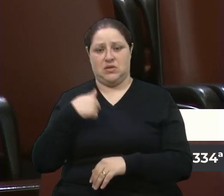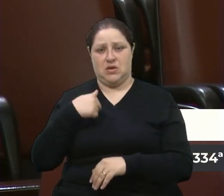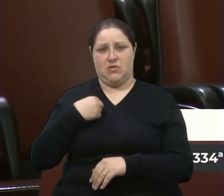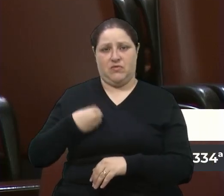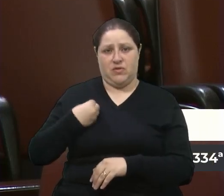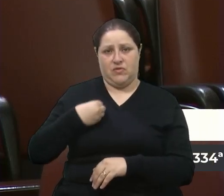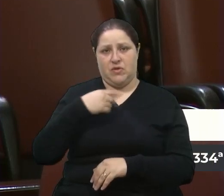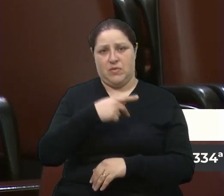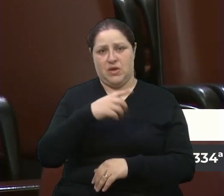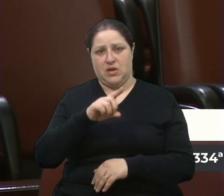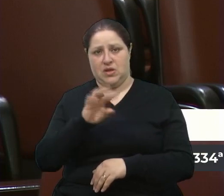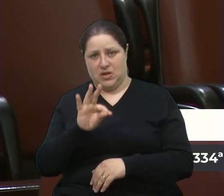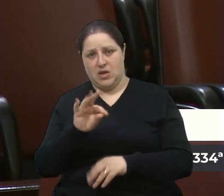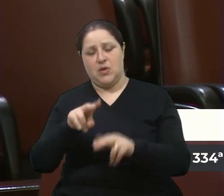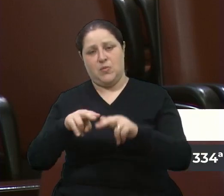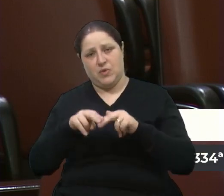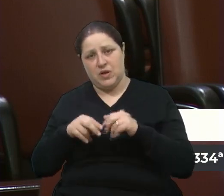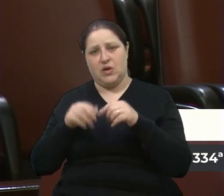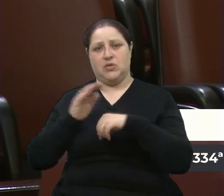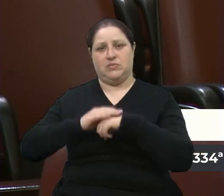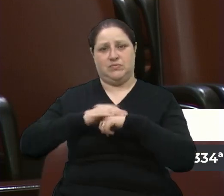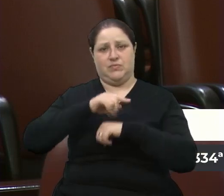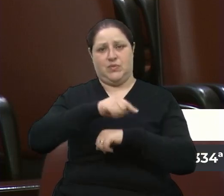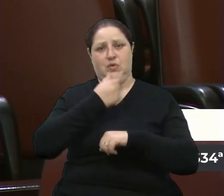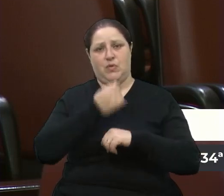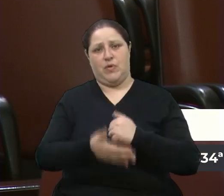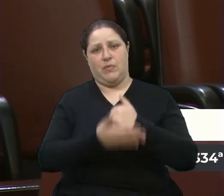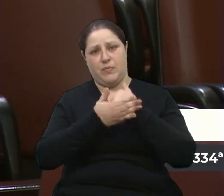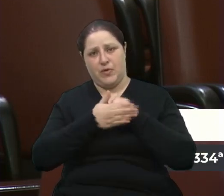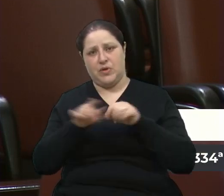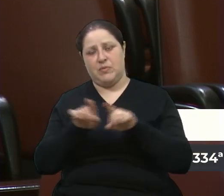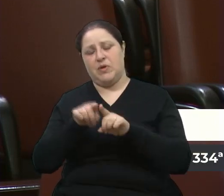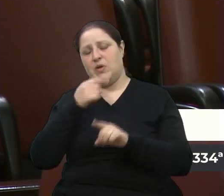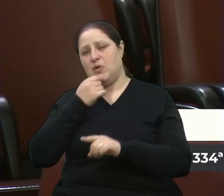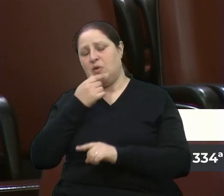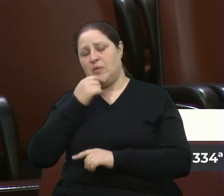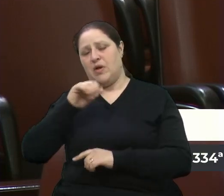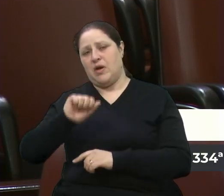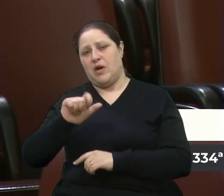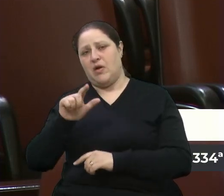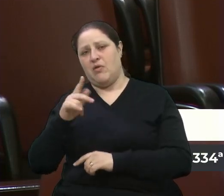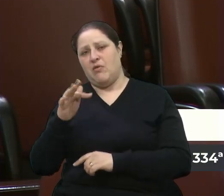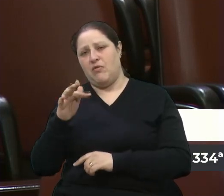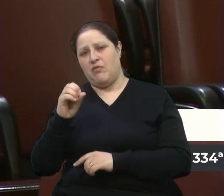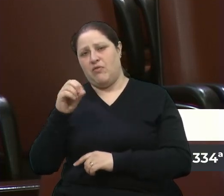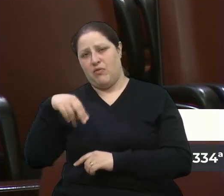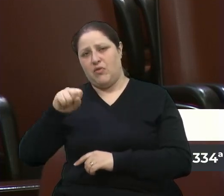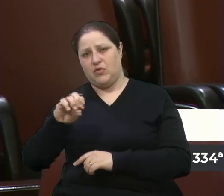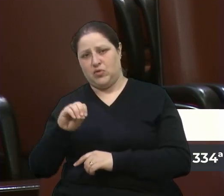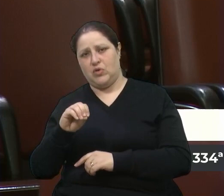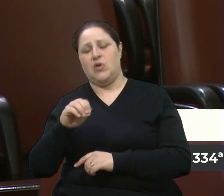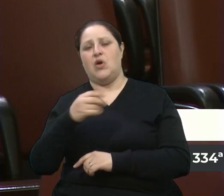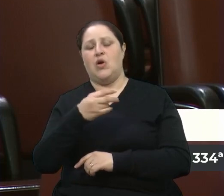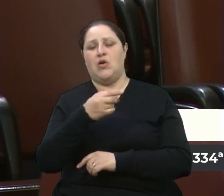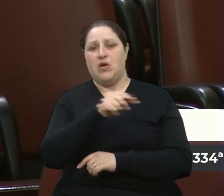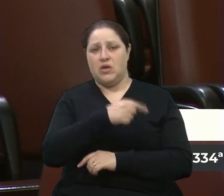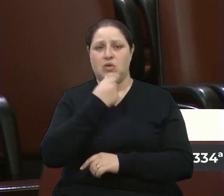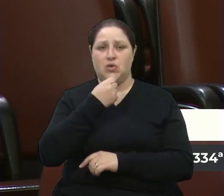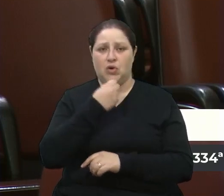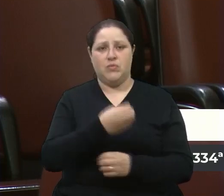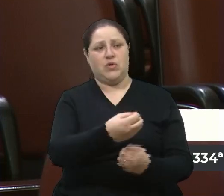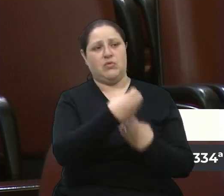foi pelas mãos do prefeito Alceu Barbosa Velho e do deputado Afonso Motto, e eu posso dizer que ele é meu mentor hoje, enquanto